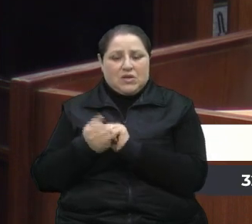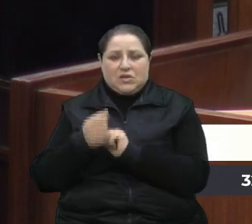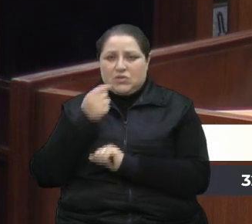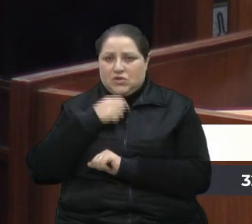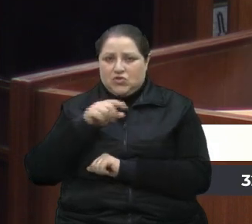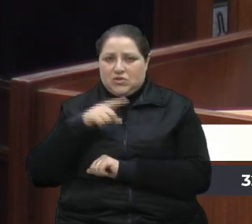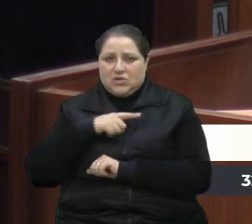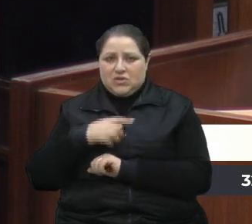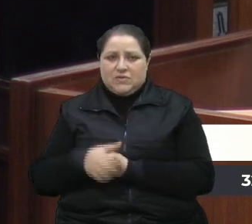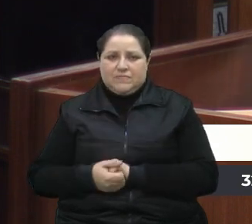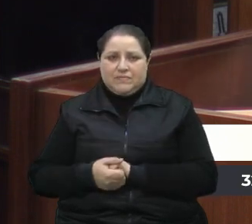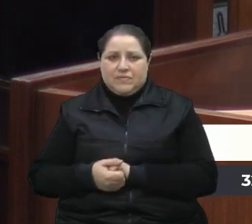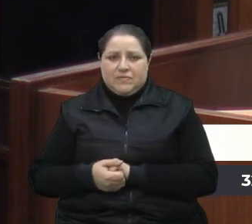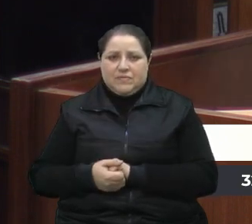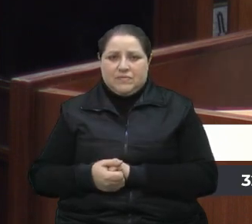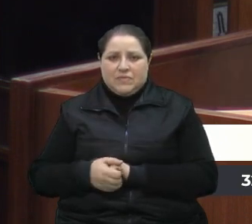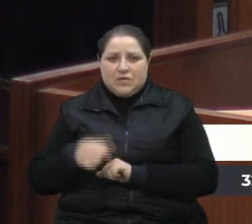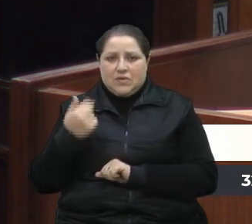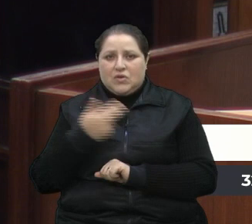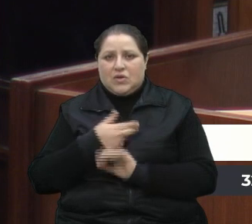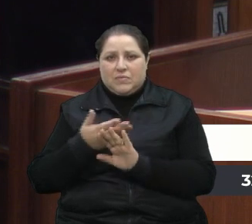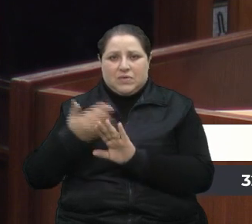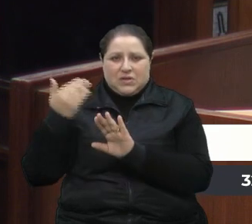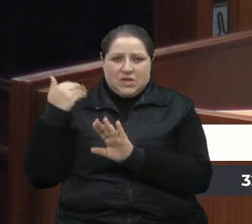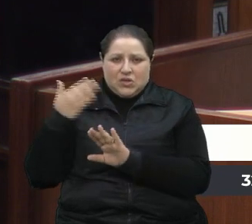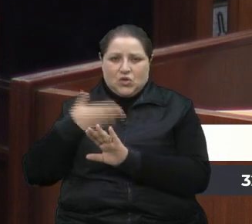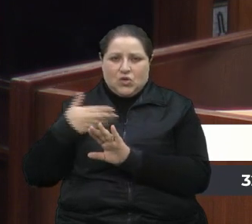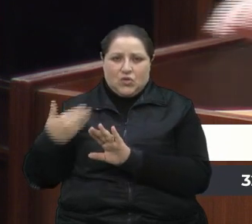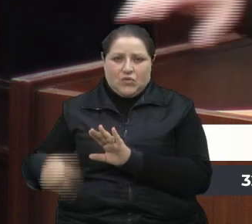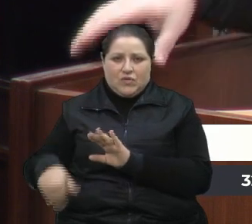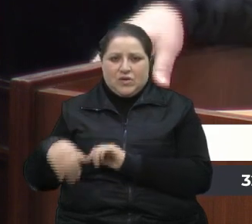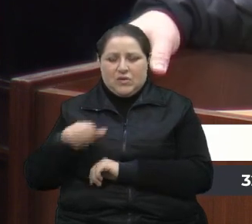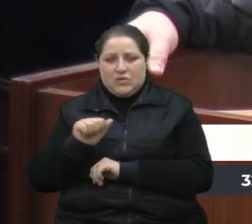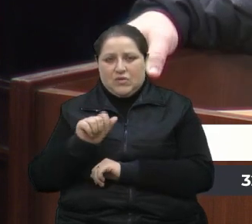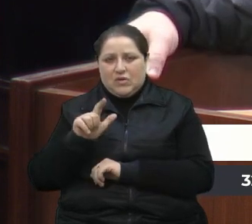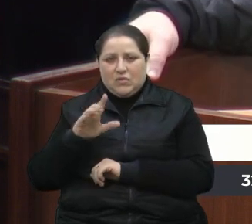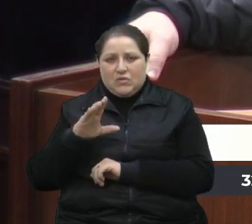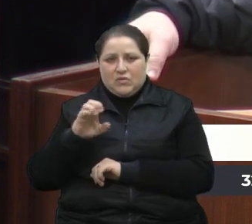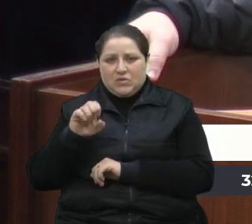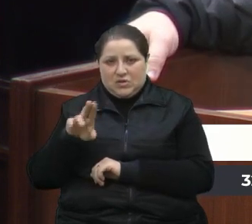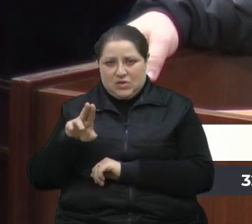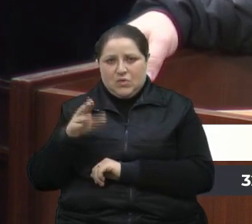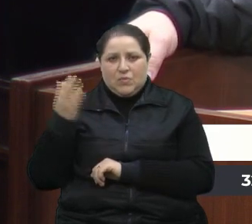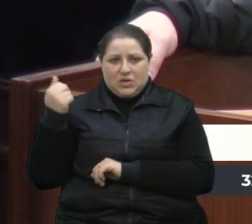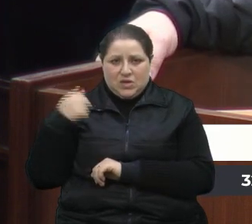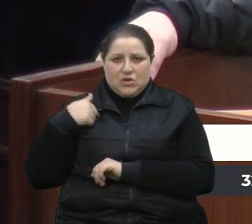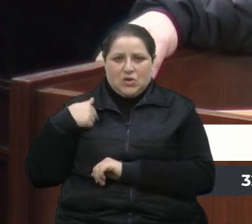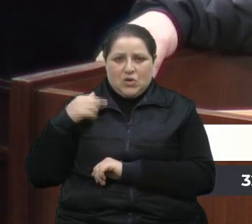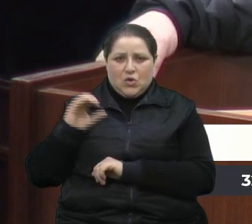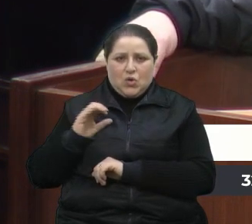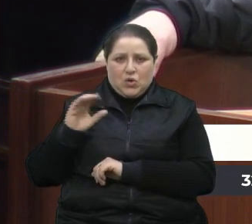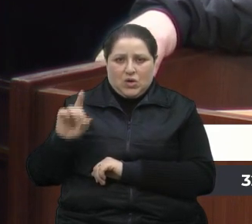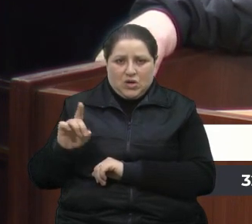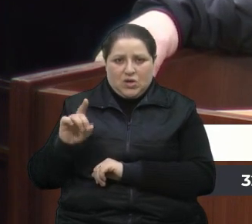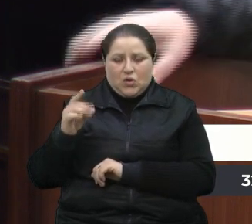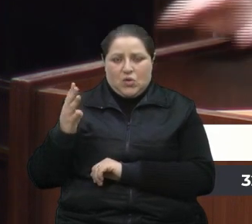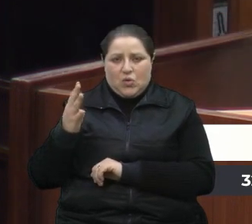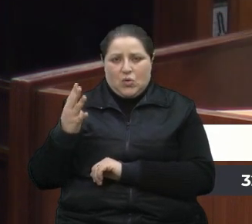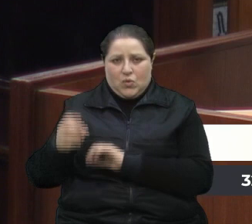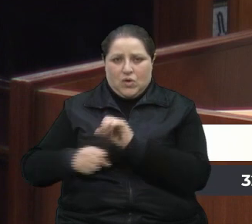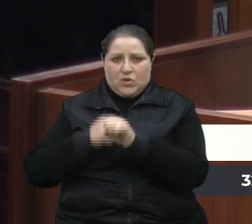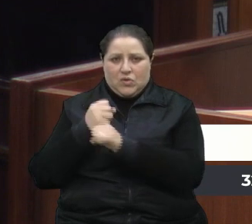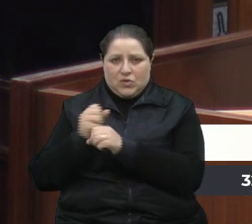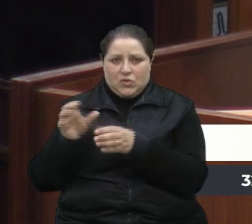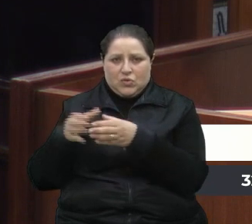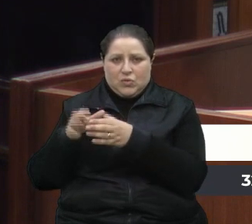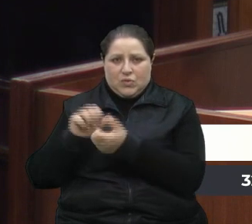E quanto a gente lá atrás, no governo Alceu Barbosa Velho, que eu fui um dos coordenadores por quatro anos do artesanato